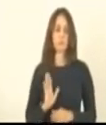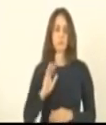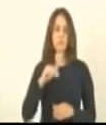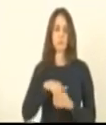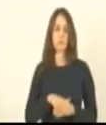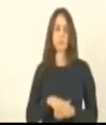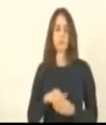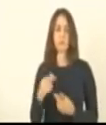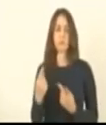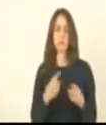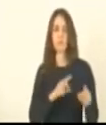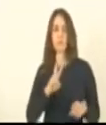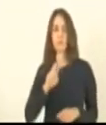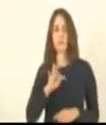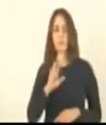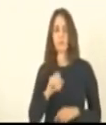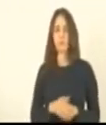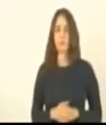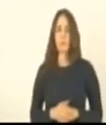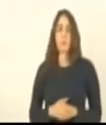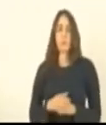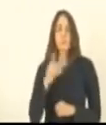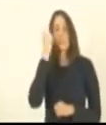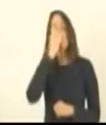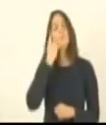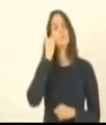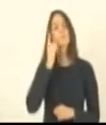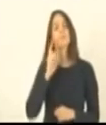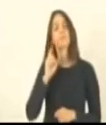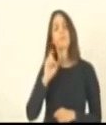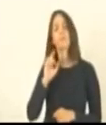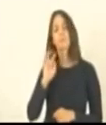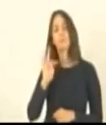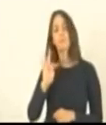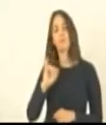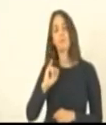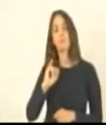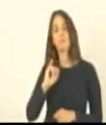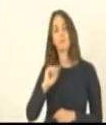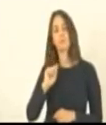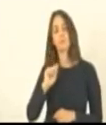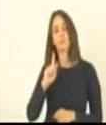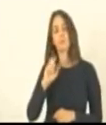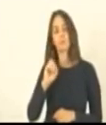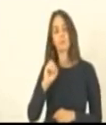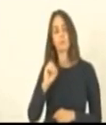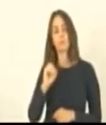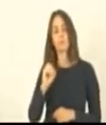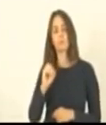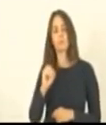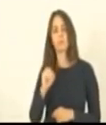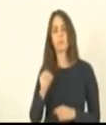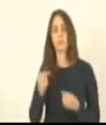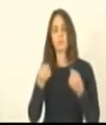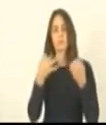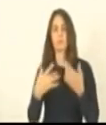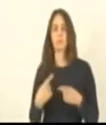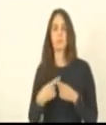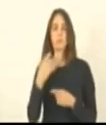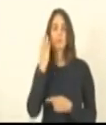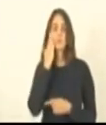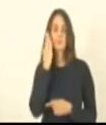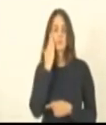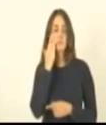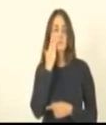contra o veto deputado Thiago Hoffman senhor presidente eu quero justificar o voto eu reconheço